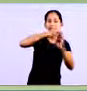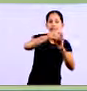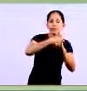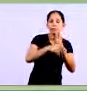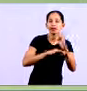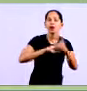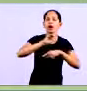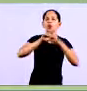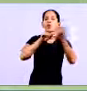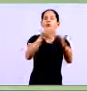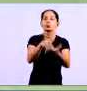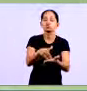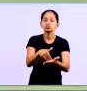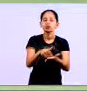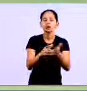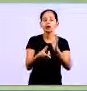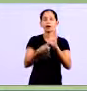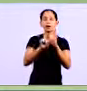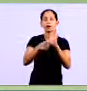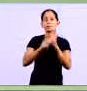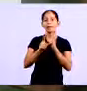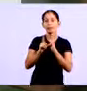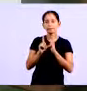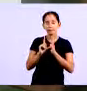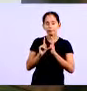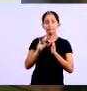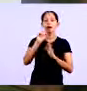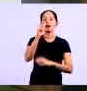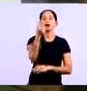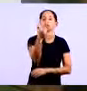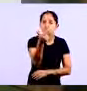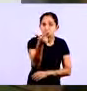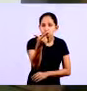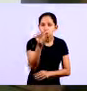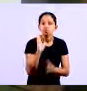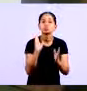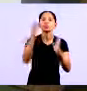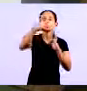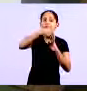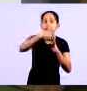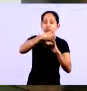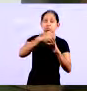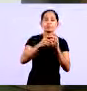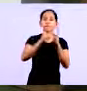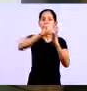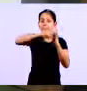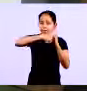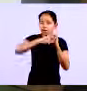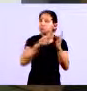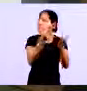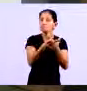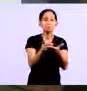décima segunda você não precisa pagar É uma estratégia É uma